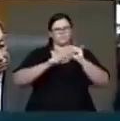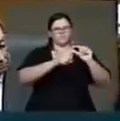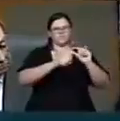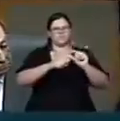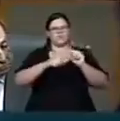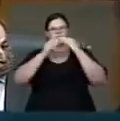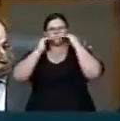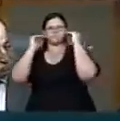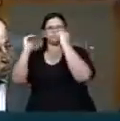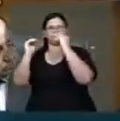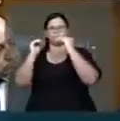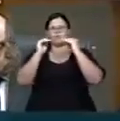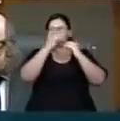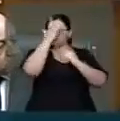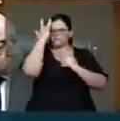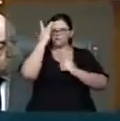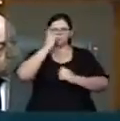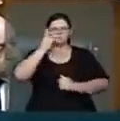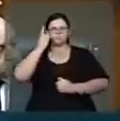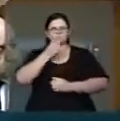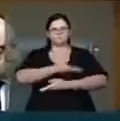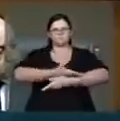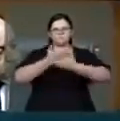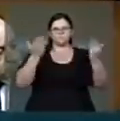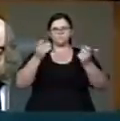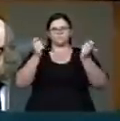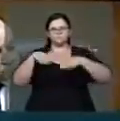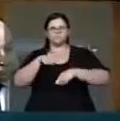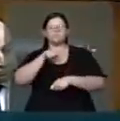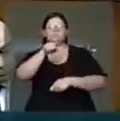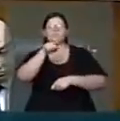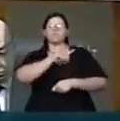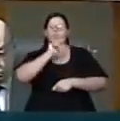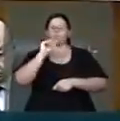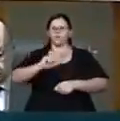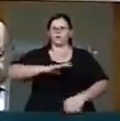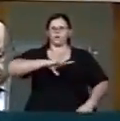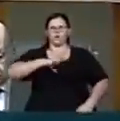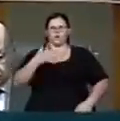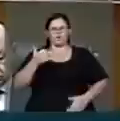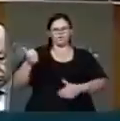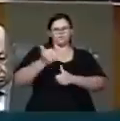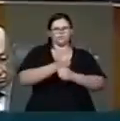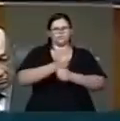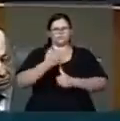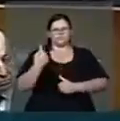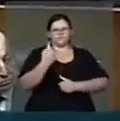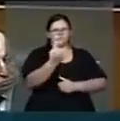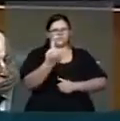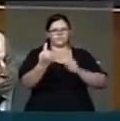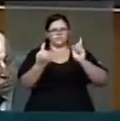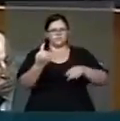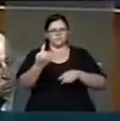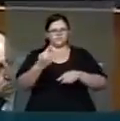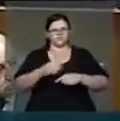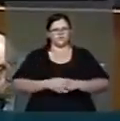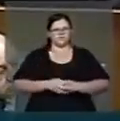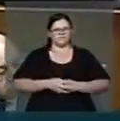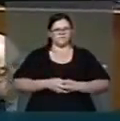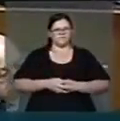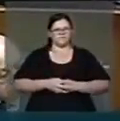Respeite os colegas. E você tem muita coragem na tribuna. É na tribuna daqui.